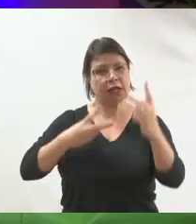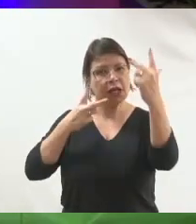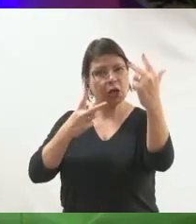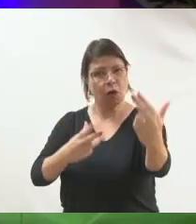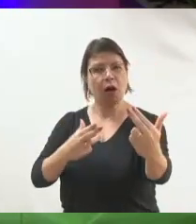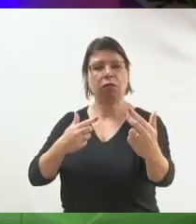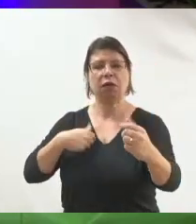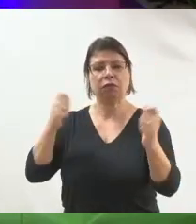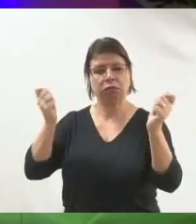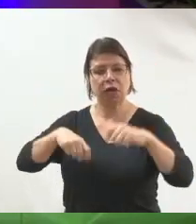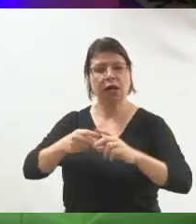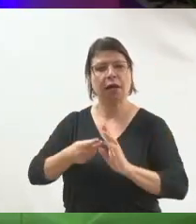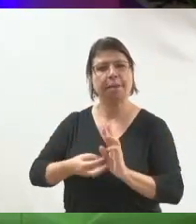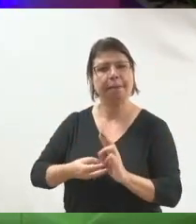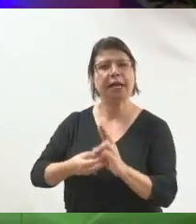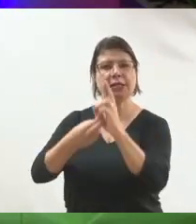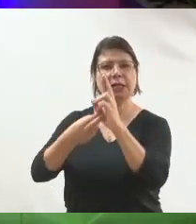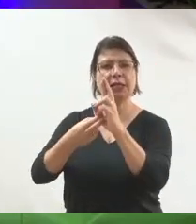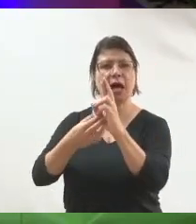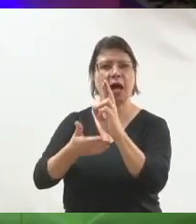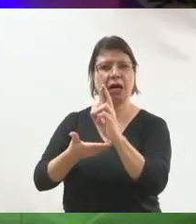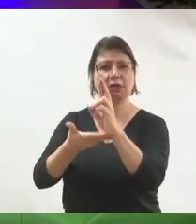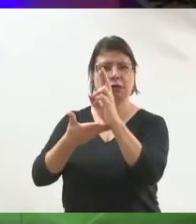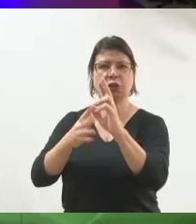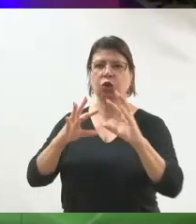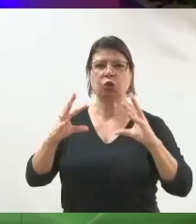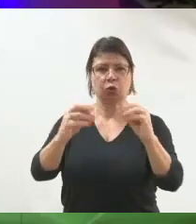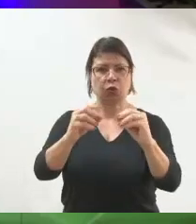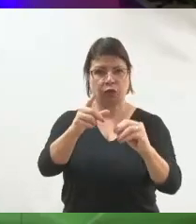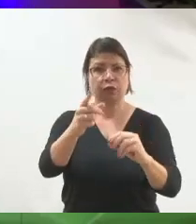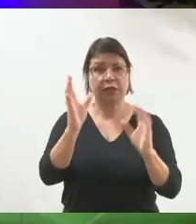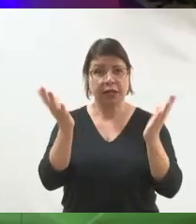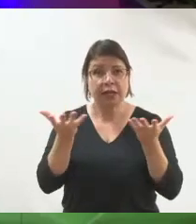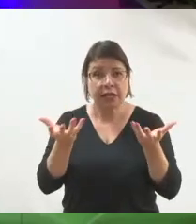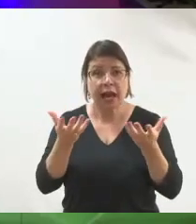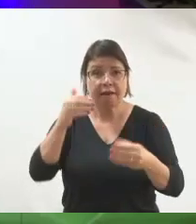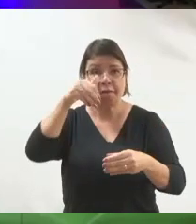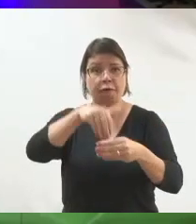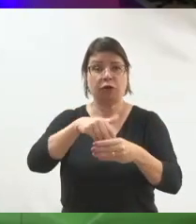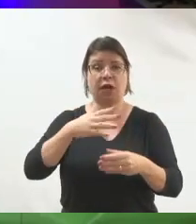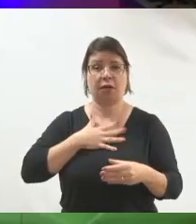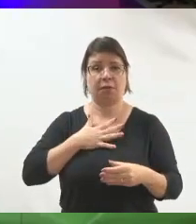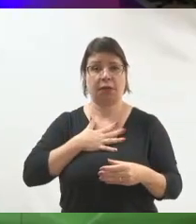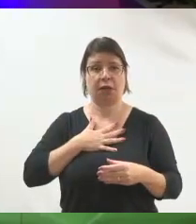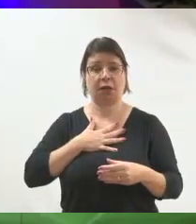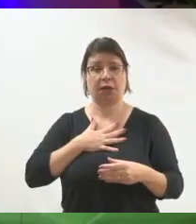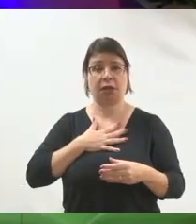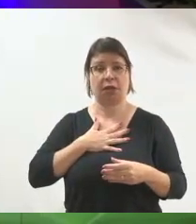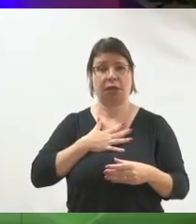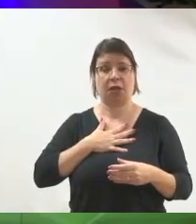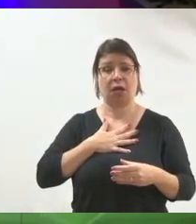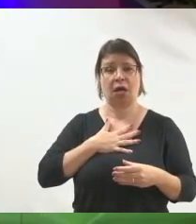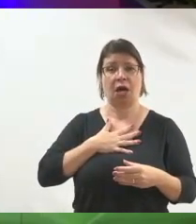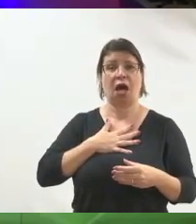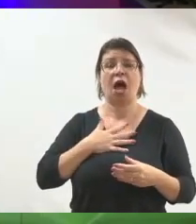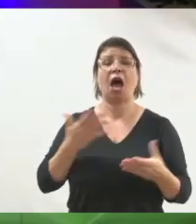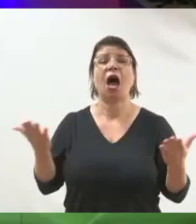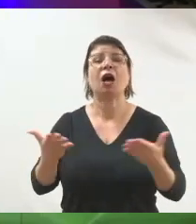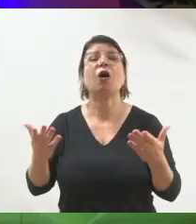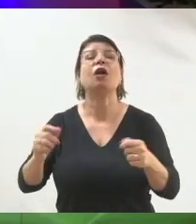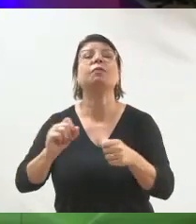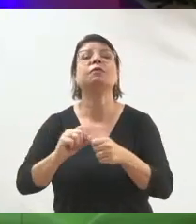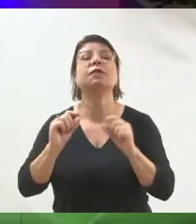bom representante. Você já enxergou motivos para votar em mim. Agora, o que você candidata, candidato, precisa fazer?